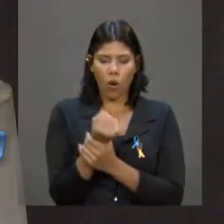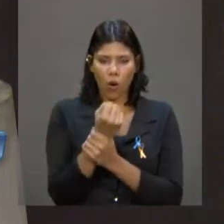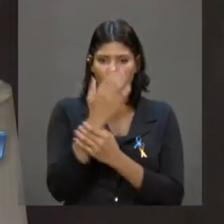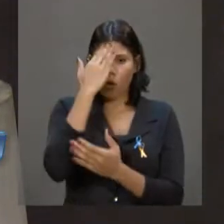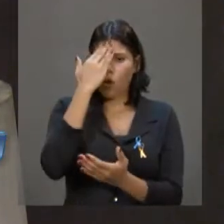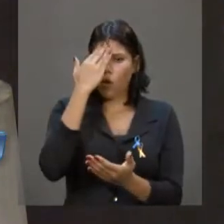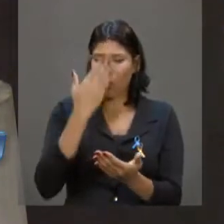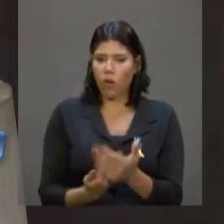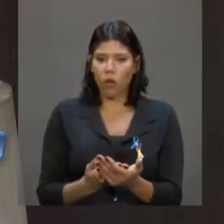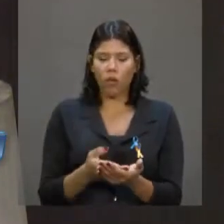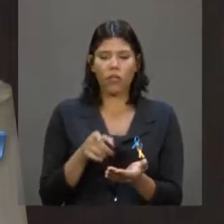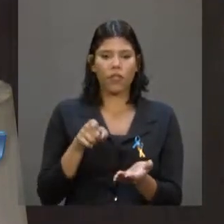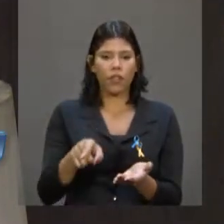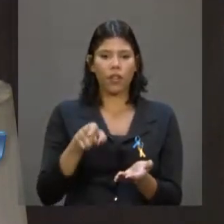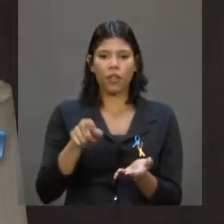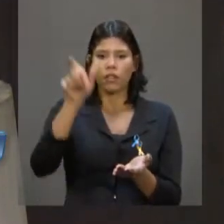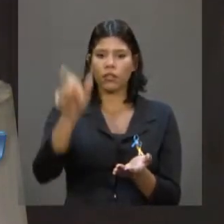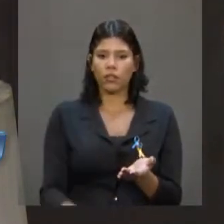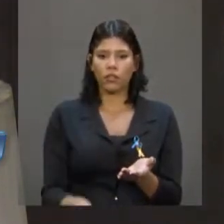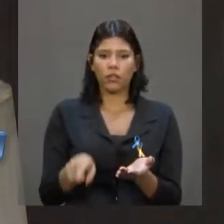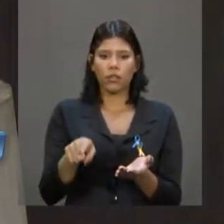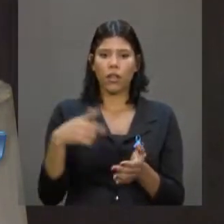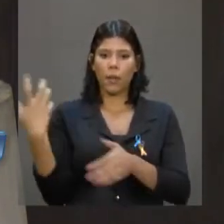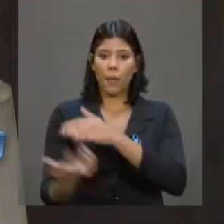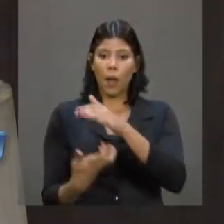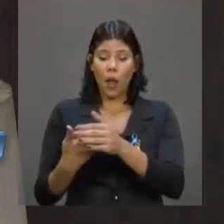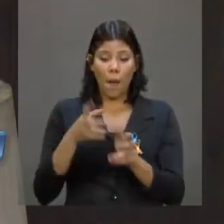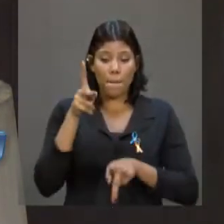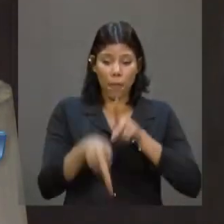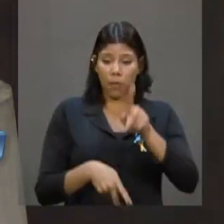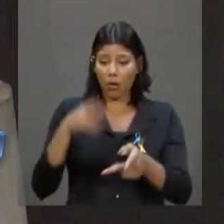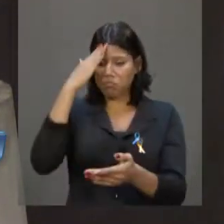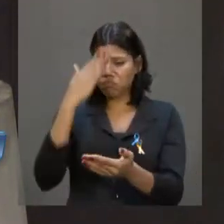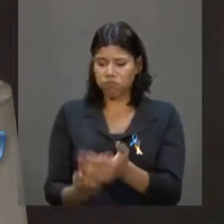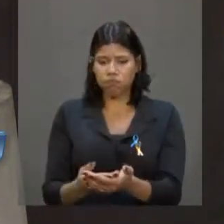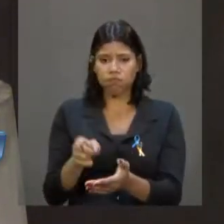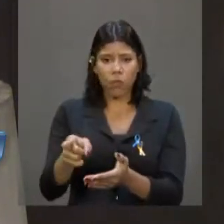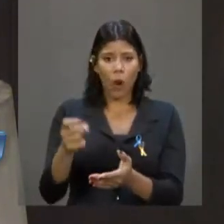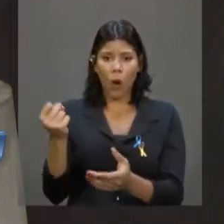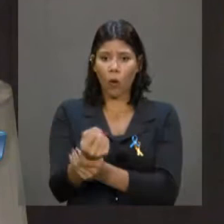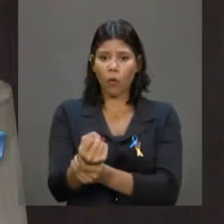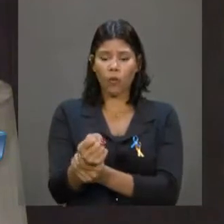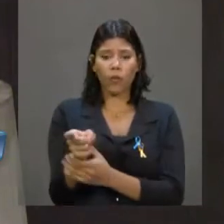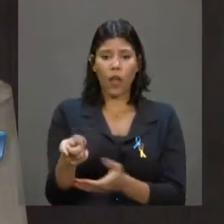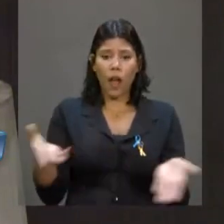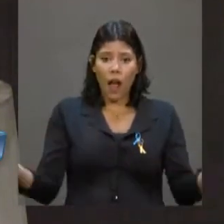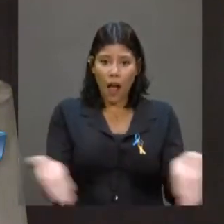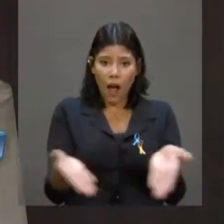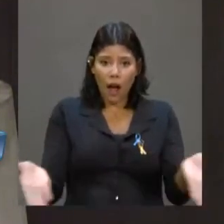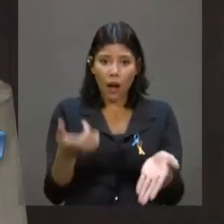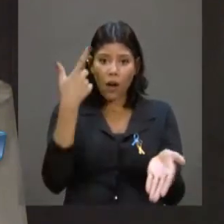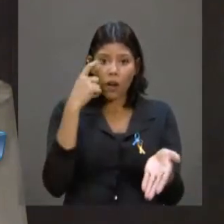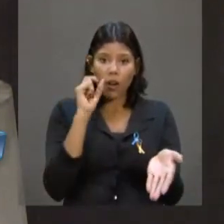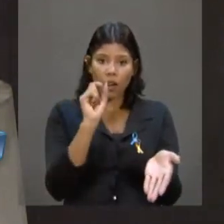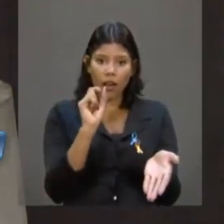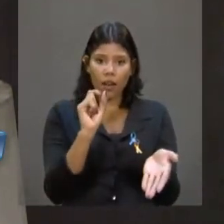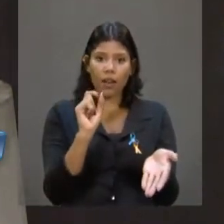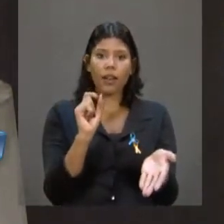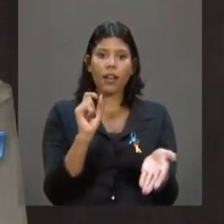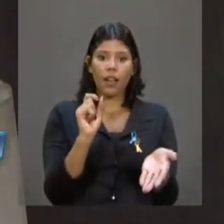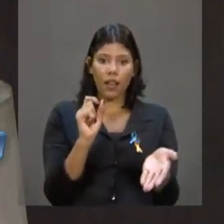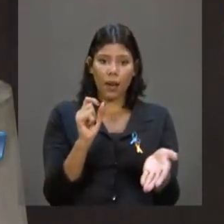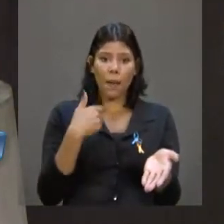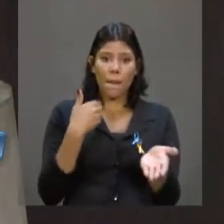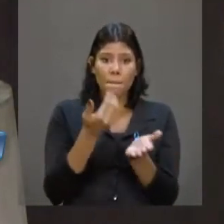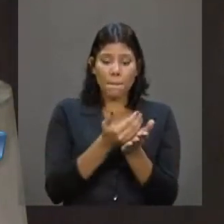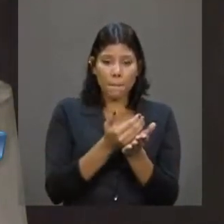já teve a imensa confiança da população brasileira. E agora, quem está olhando, sobretudo agora